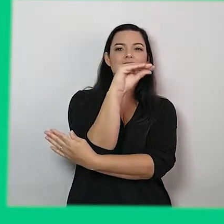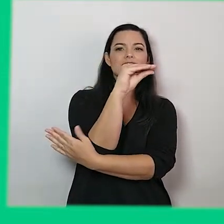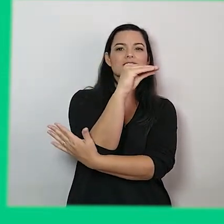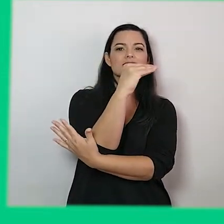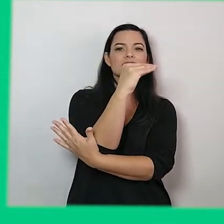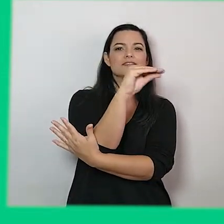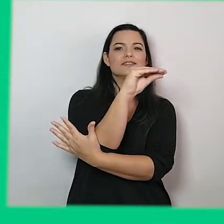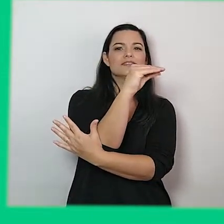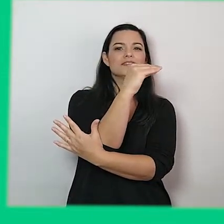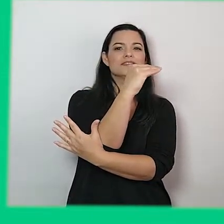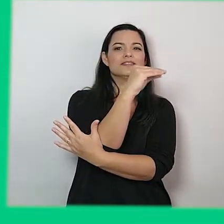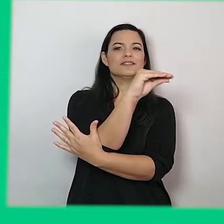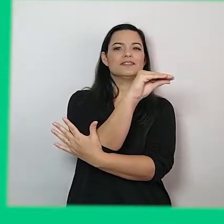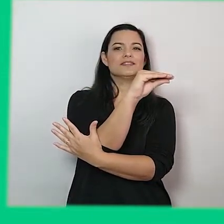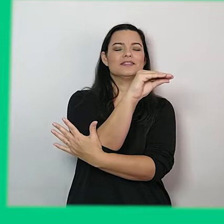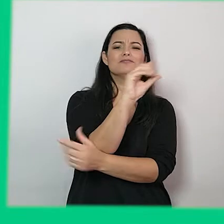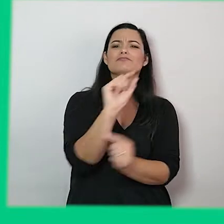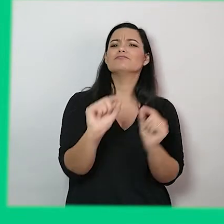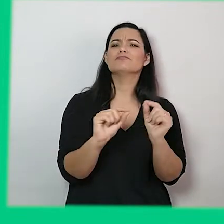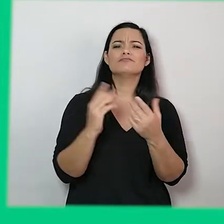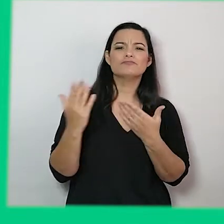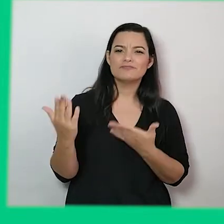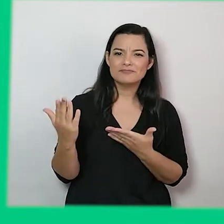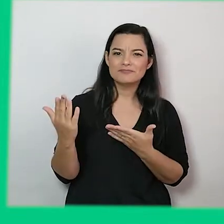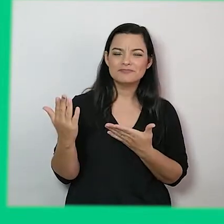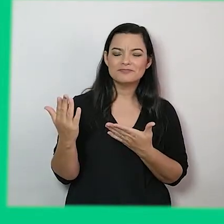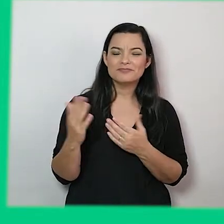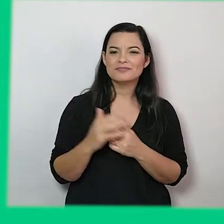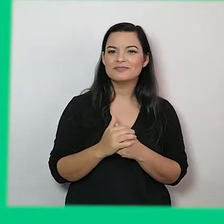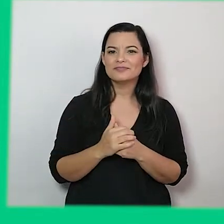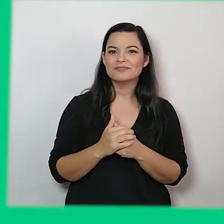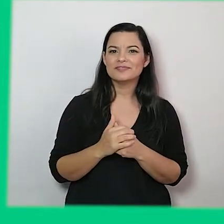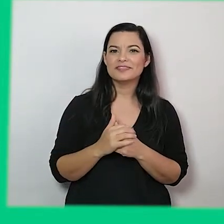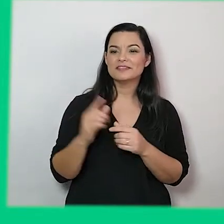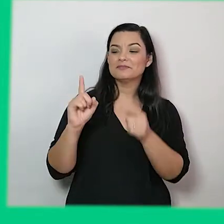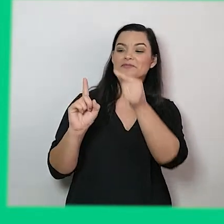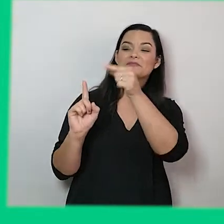Quem é a nossa personagem? Tempo para vocês!